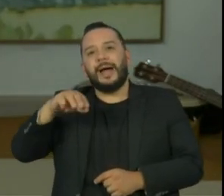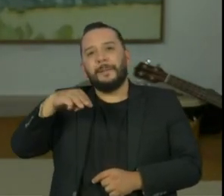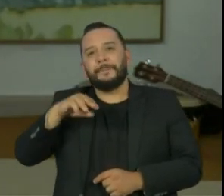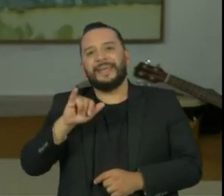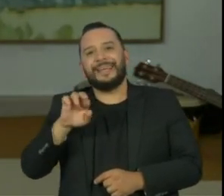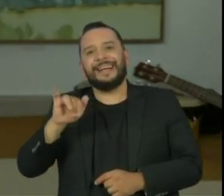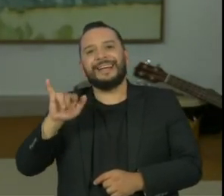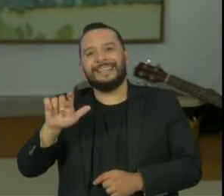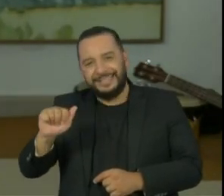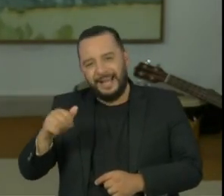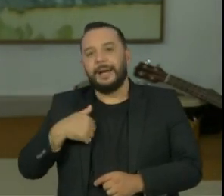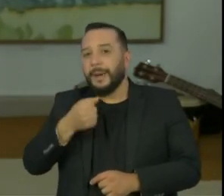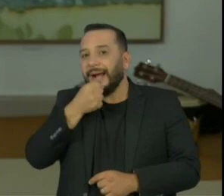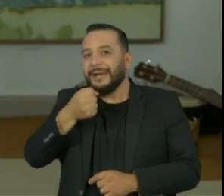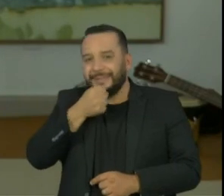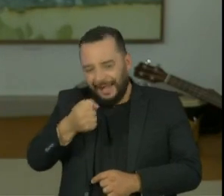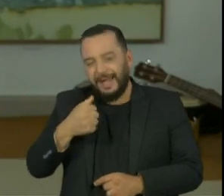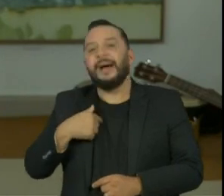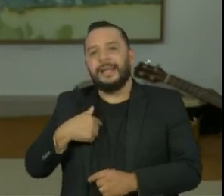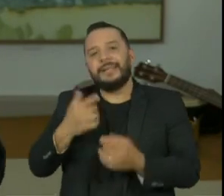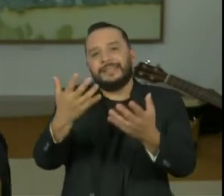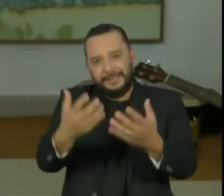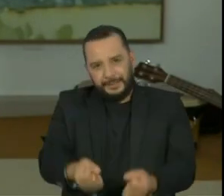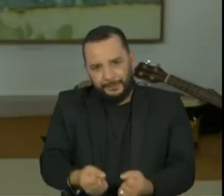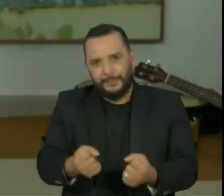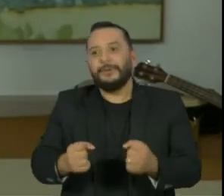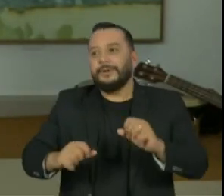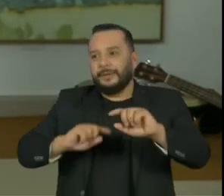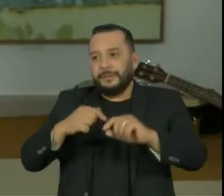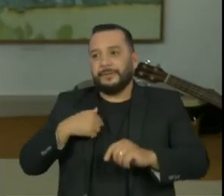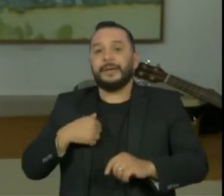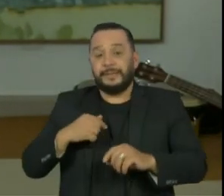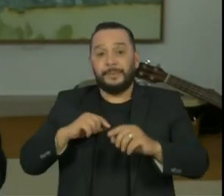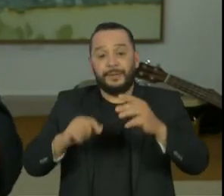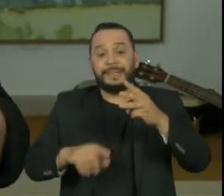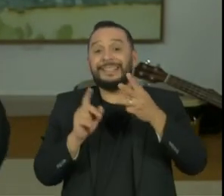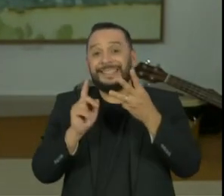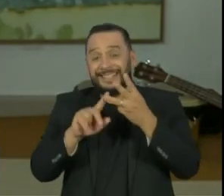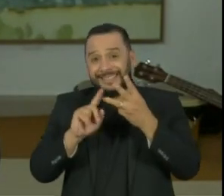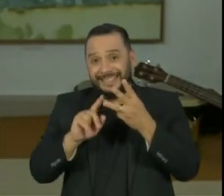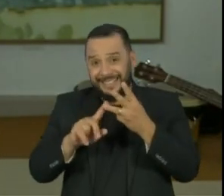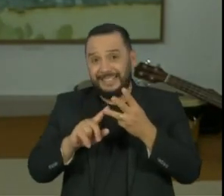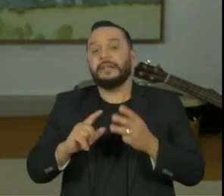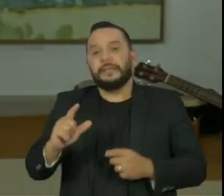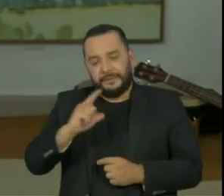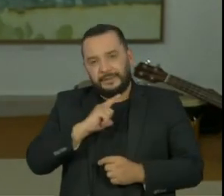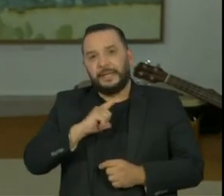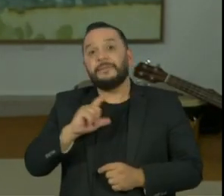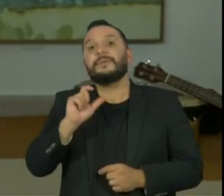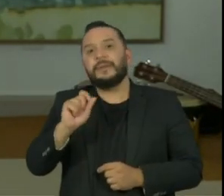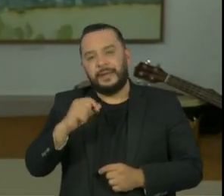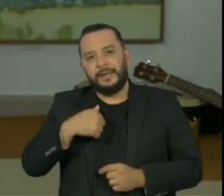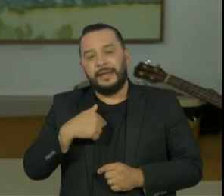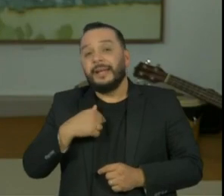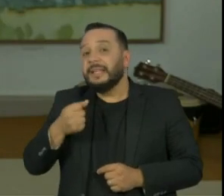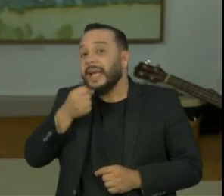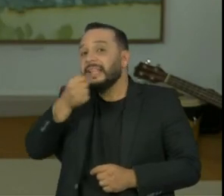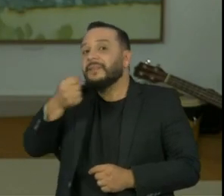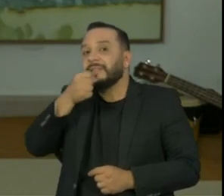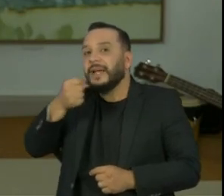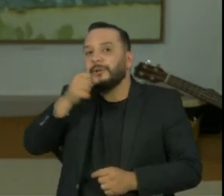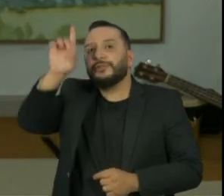eles entrevistaram o diretor do Carandiru. Alguns meses depois, houve a invasão lá